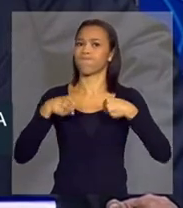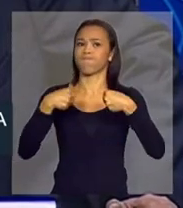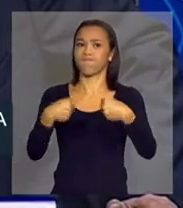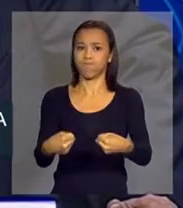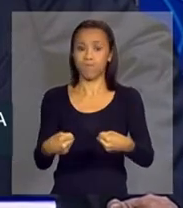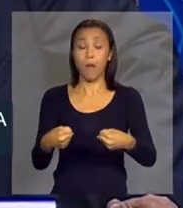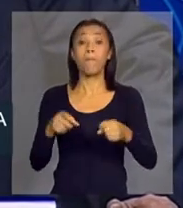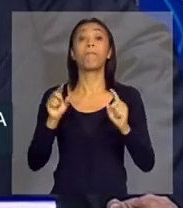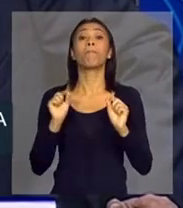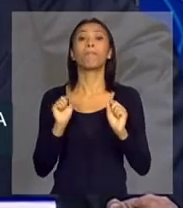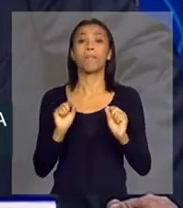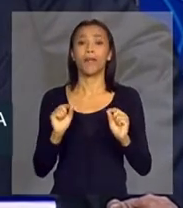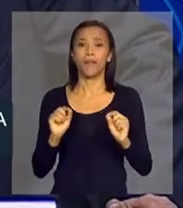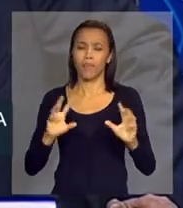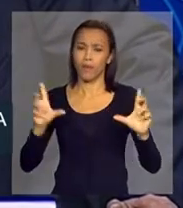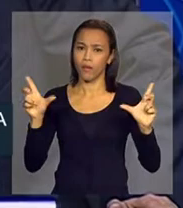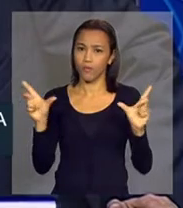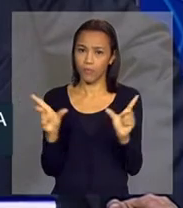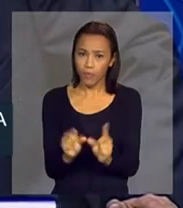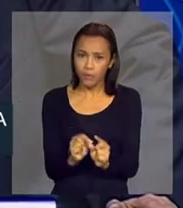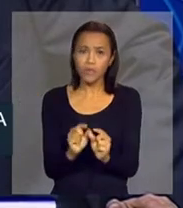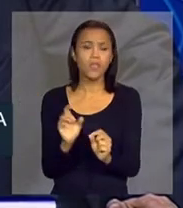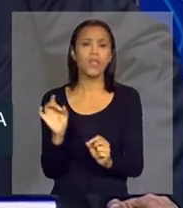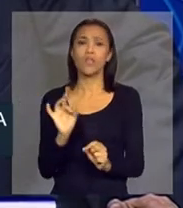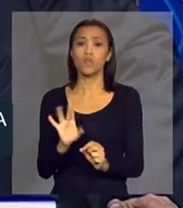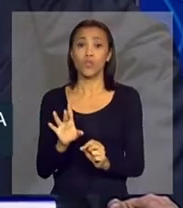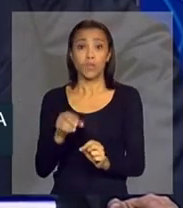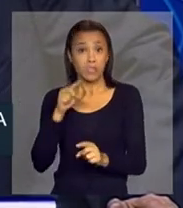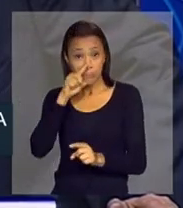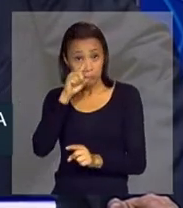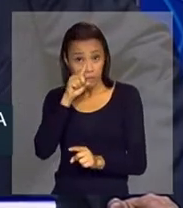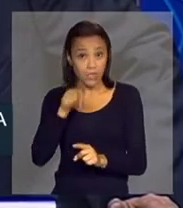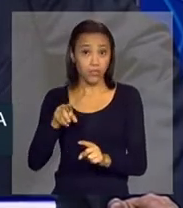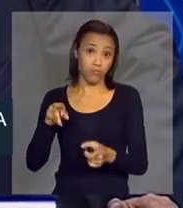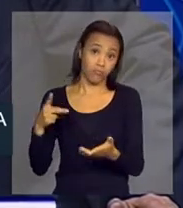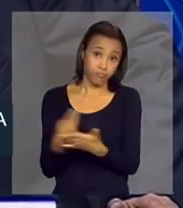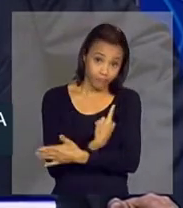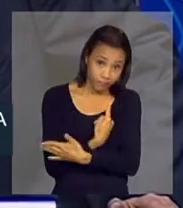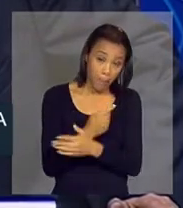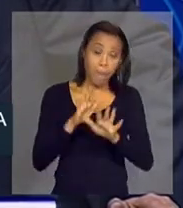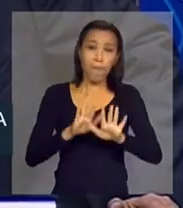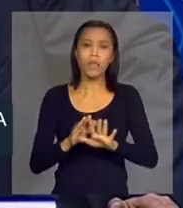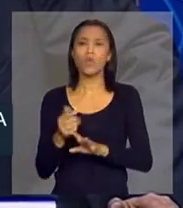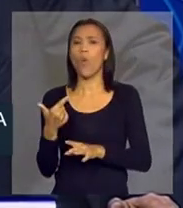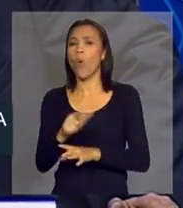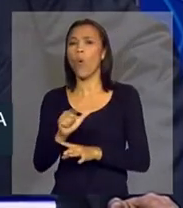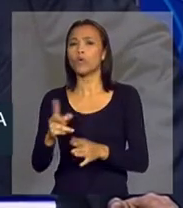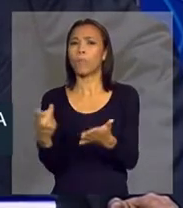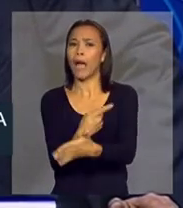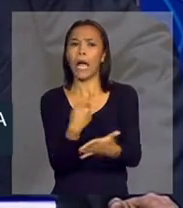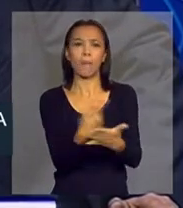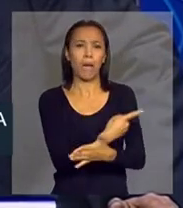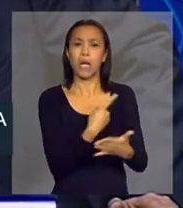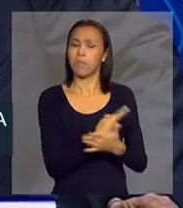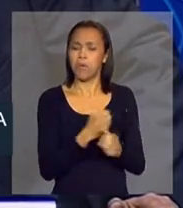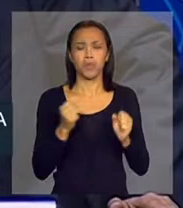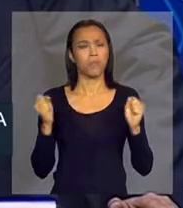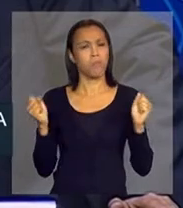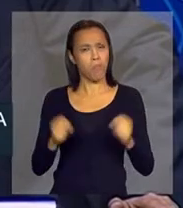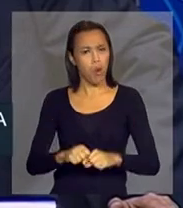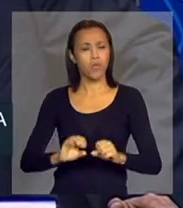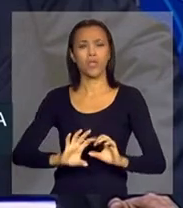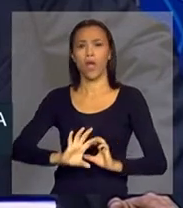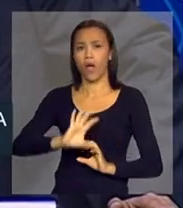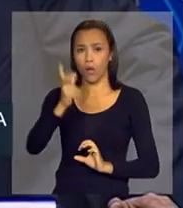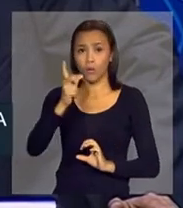reduzir não apenas esse risco, mas todos os riscos que envolvem a Copa das